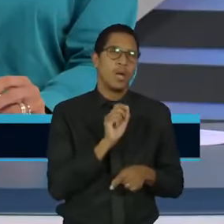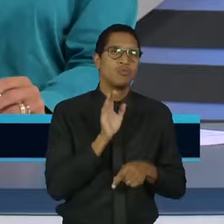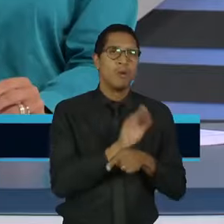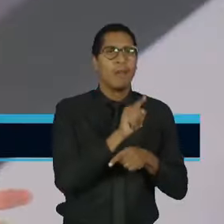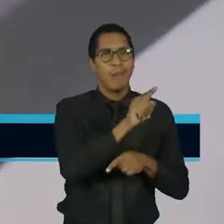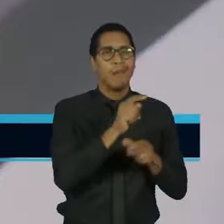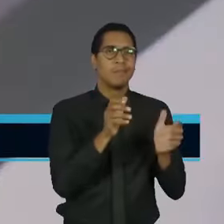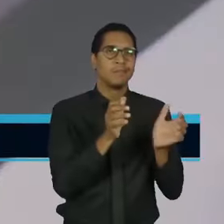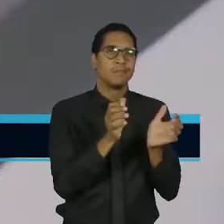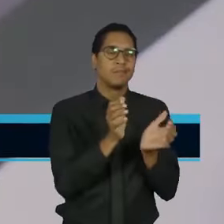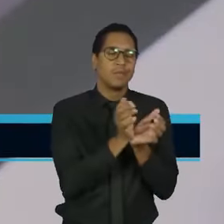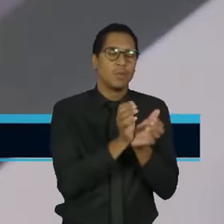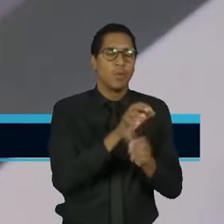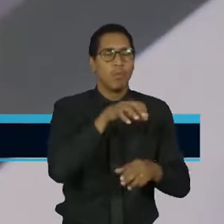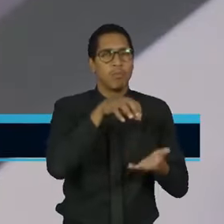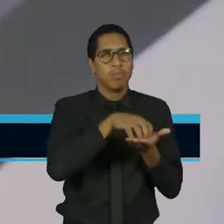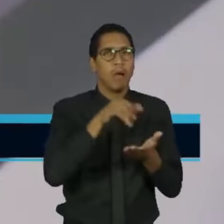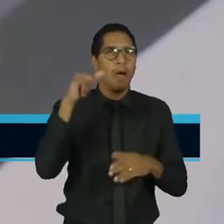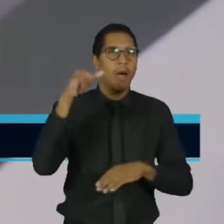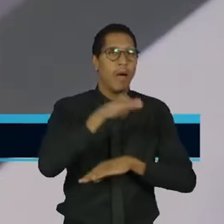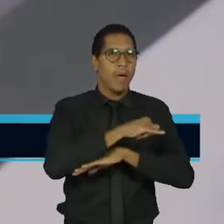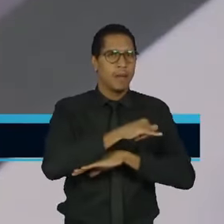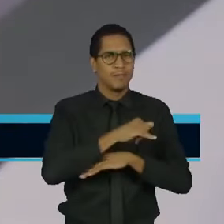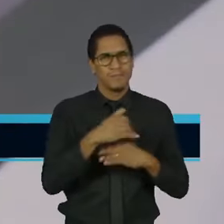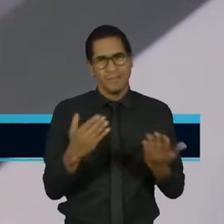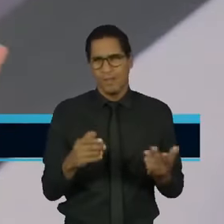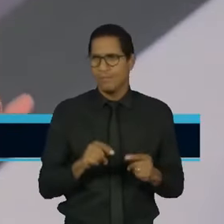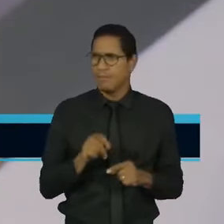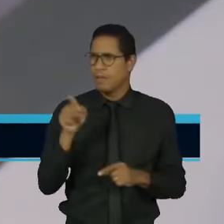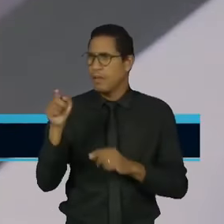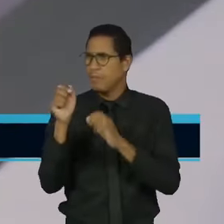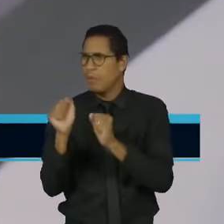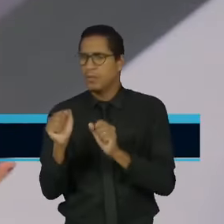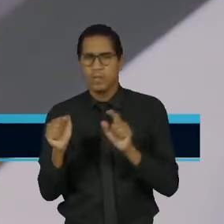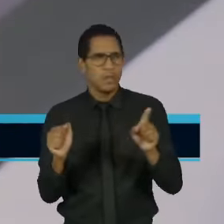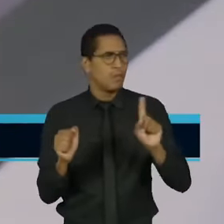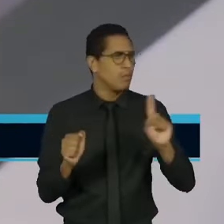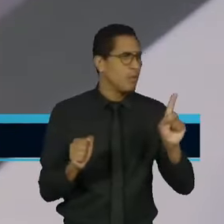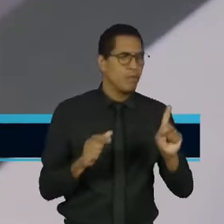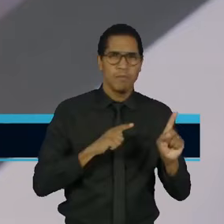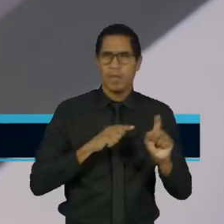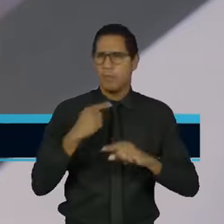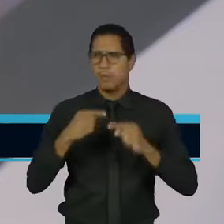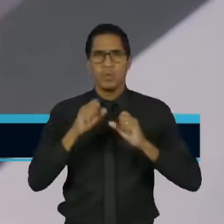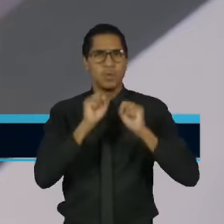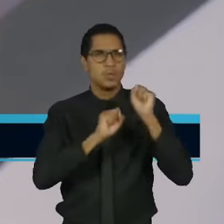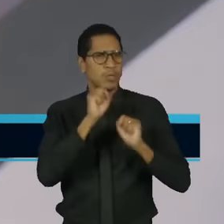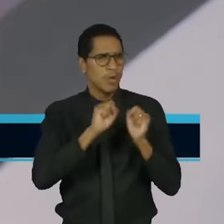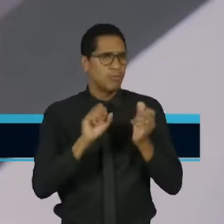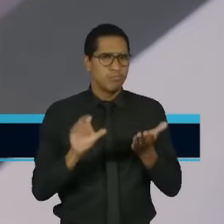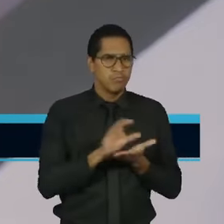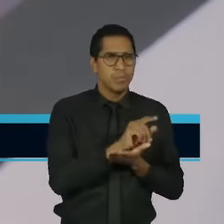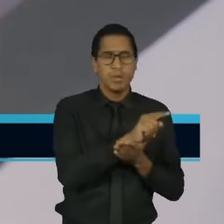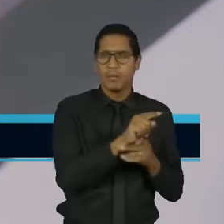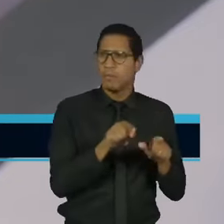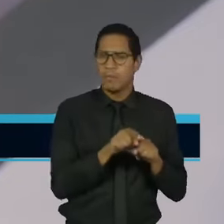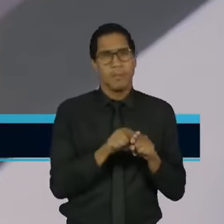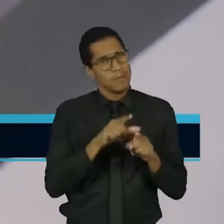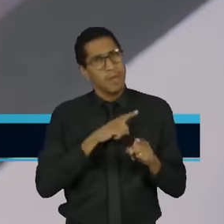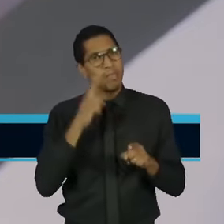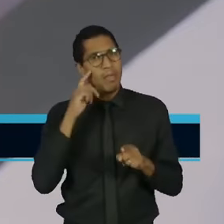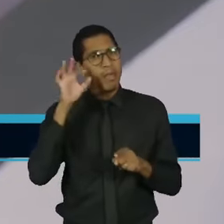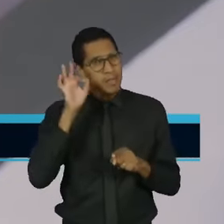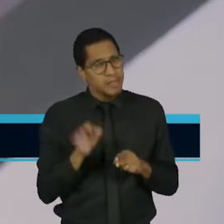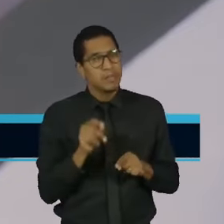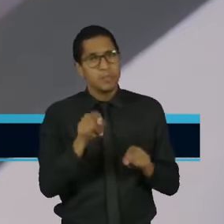aéreas. Então, tem uma contradição inerente nisso. Tem essa política industrial que foi lançada, que é muito calcada também na ideia